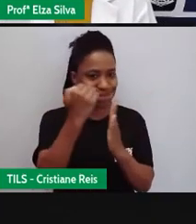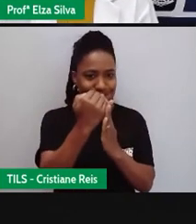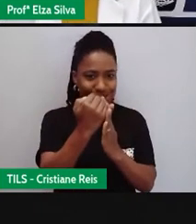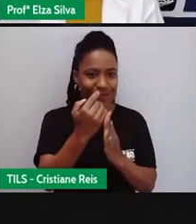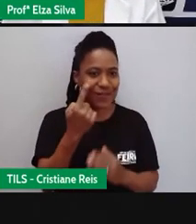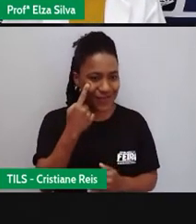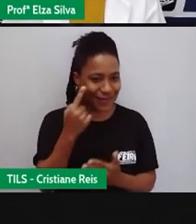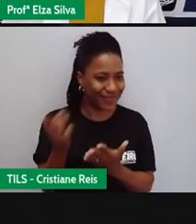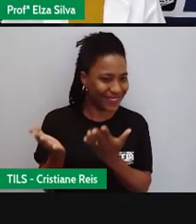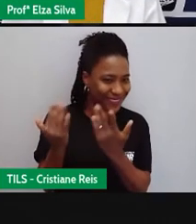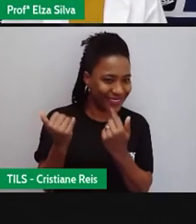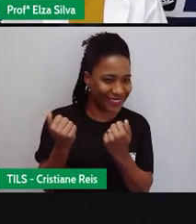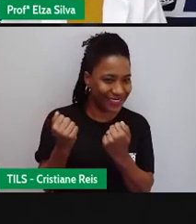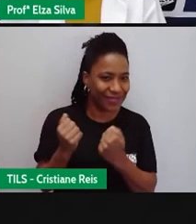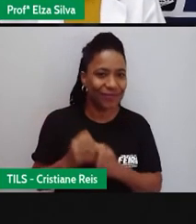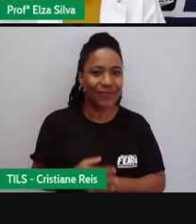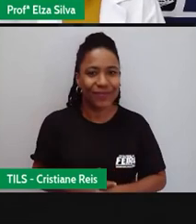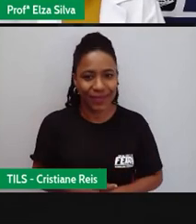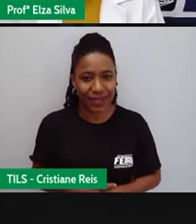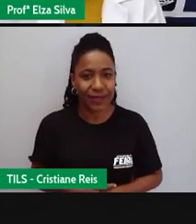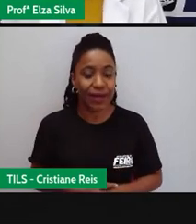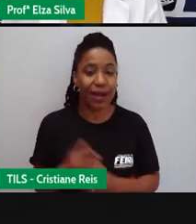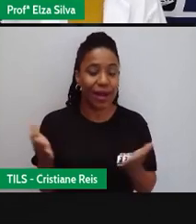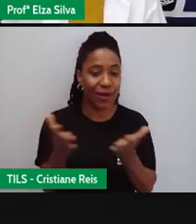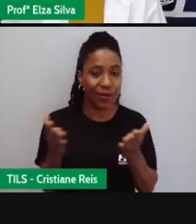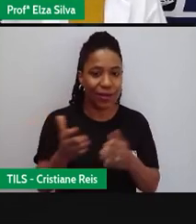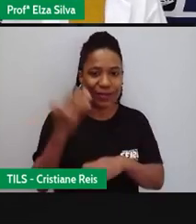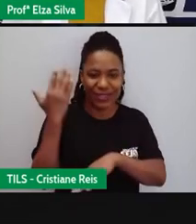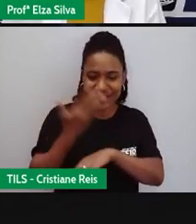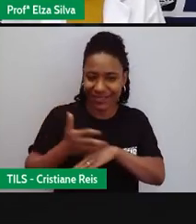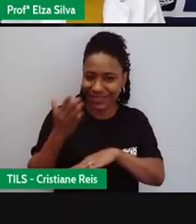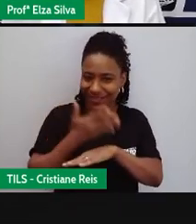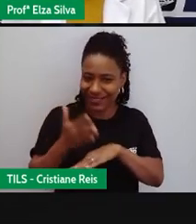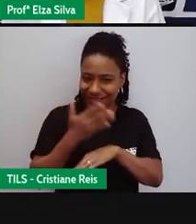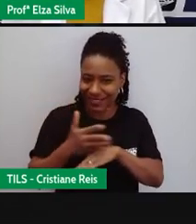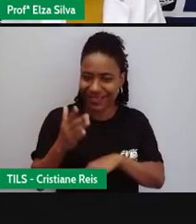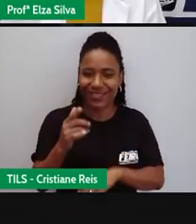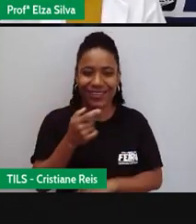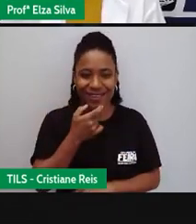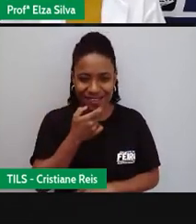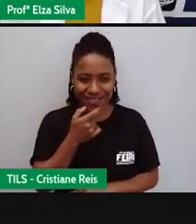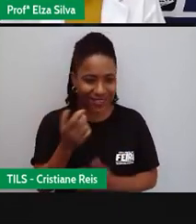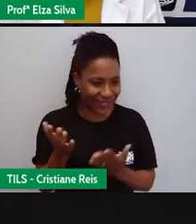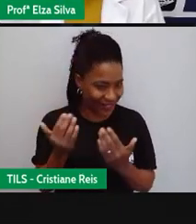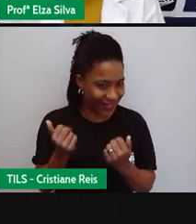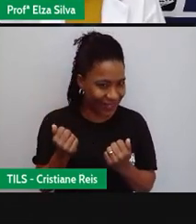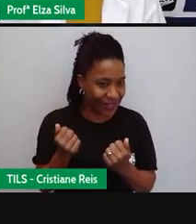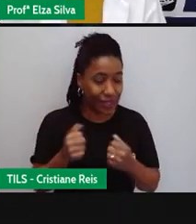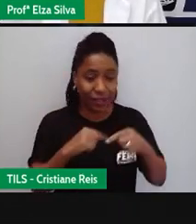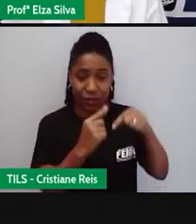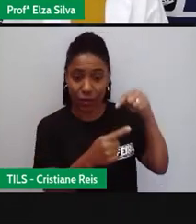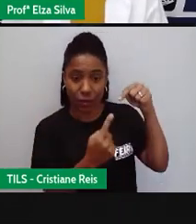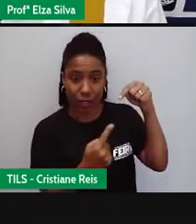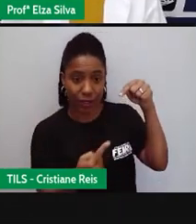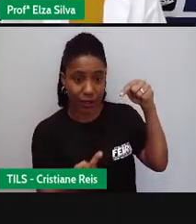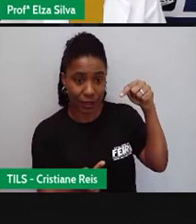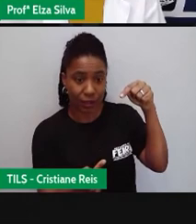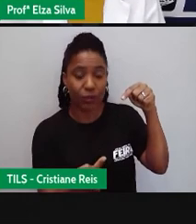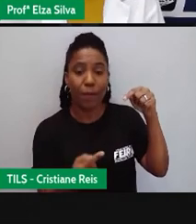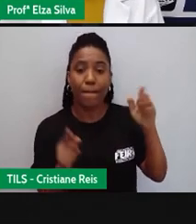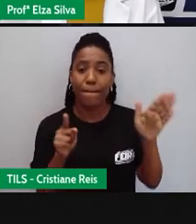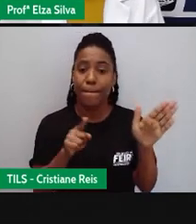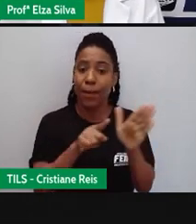go Vamos lá Vamos praticar um pouco mais O nosso inglês No caderno Escreva as